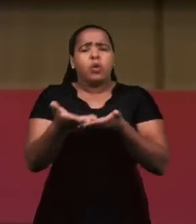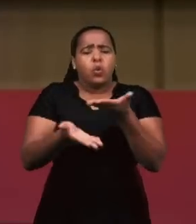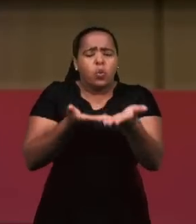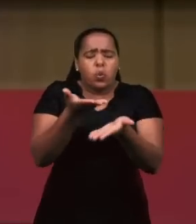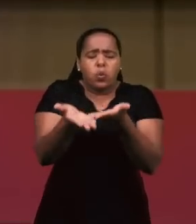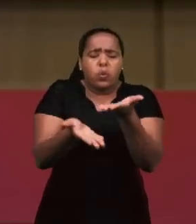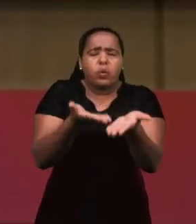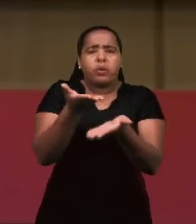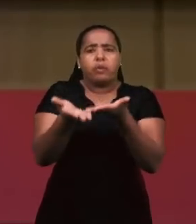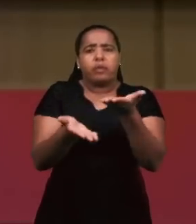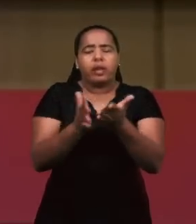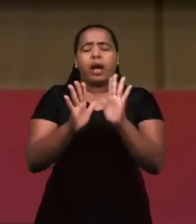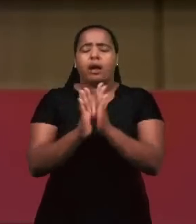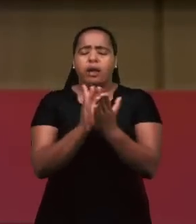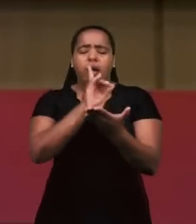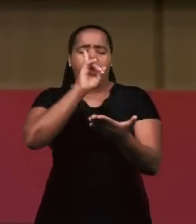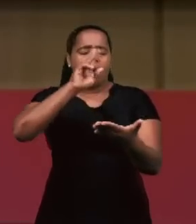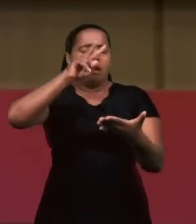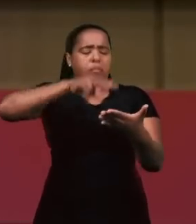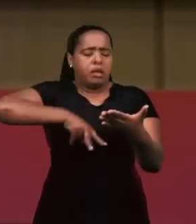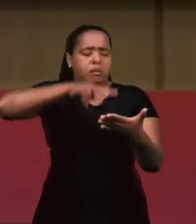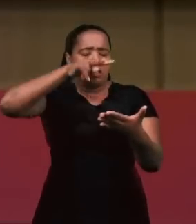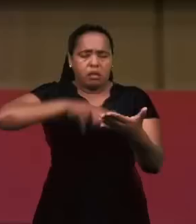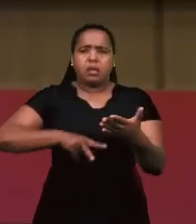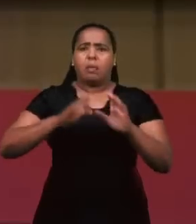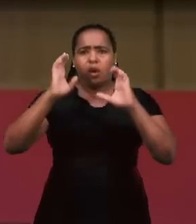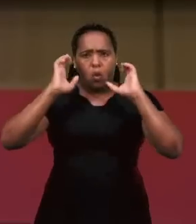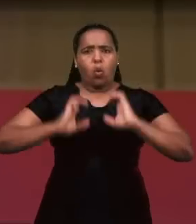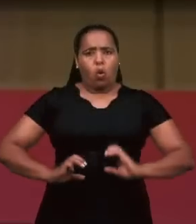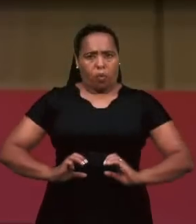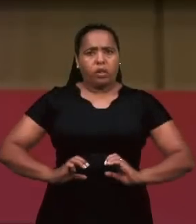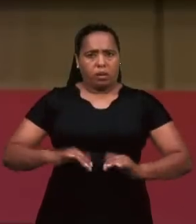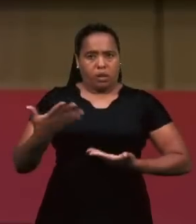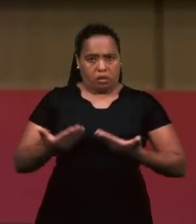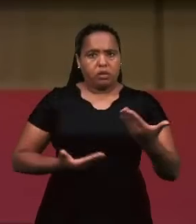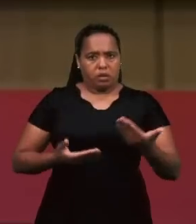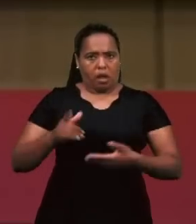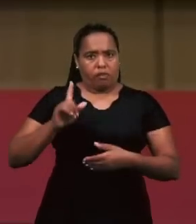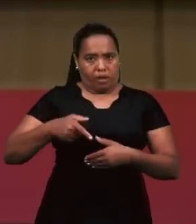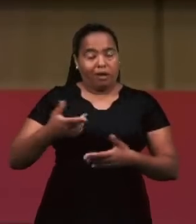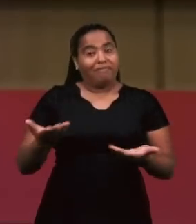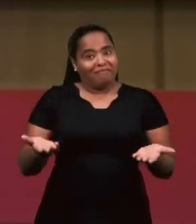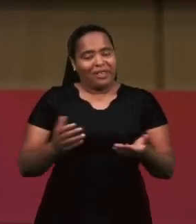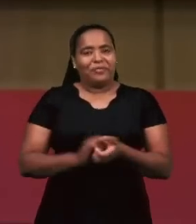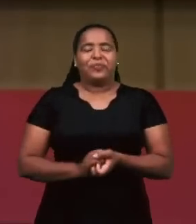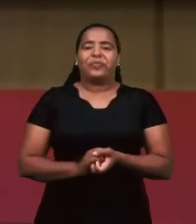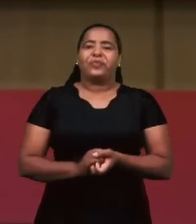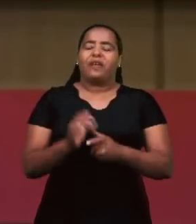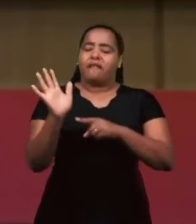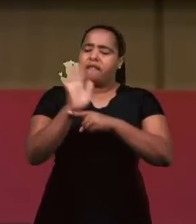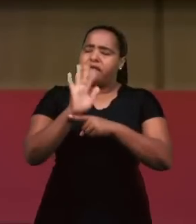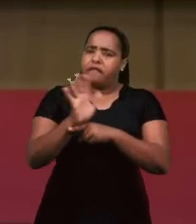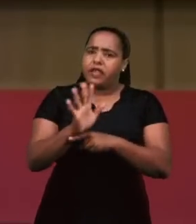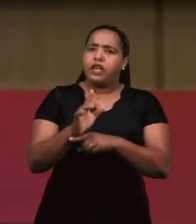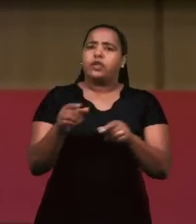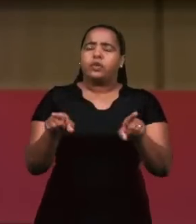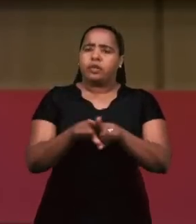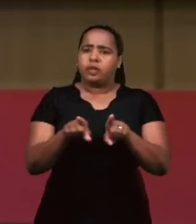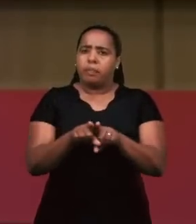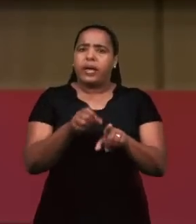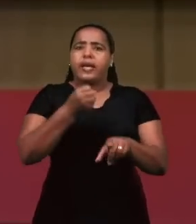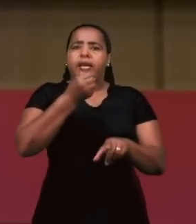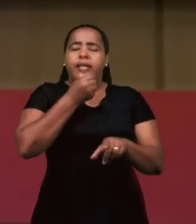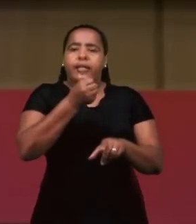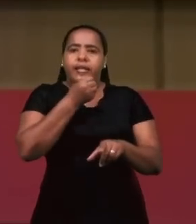postura muito boa do servo e da serva do Senhor. Envie também vídeos com relação à entrevista, queremos